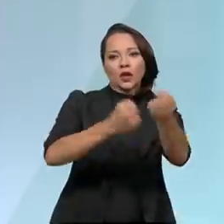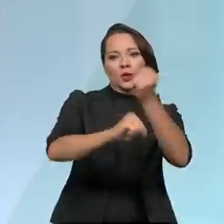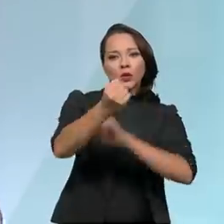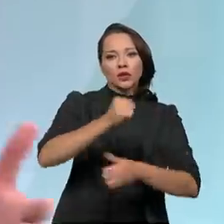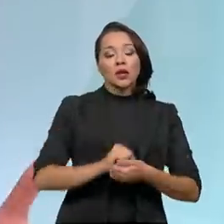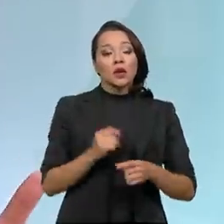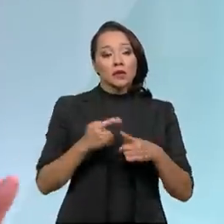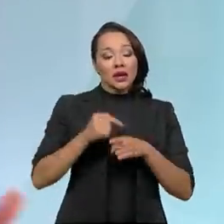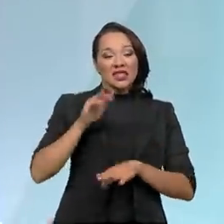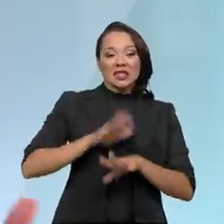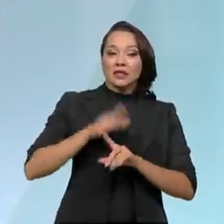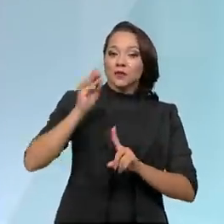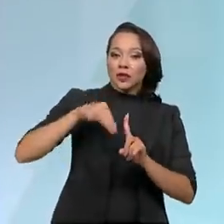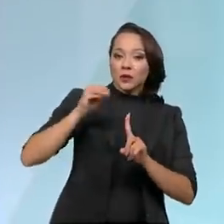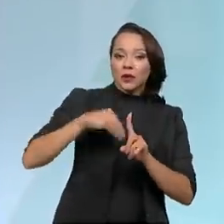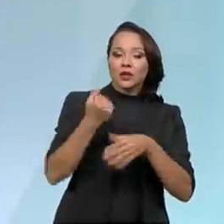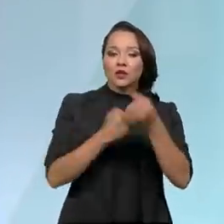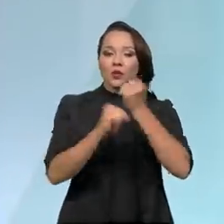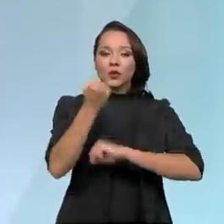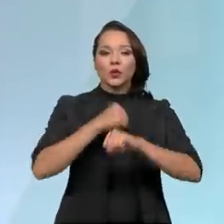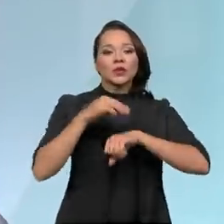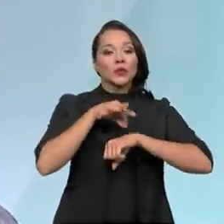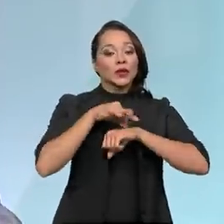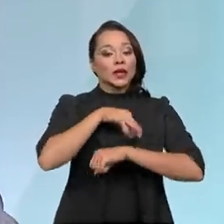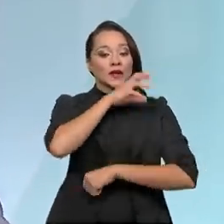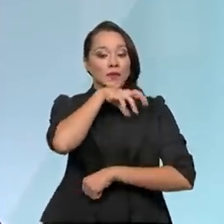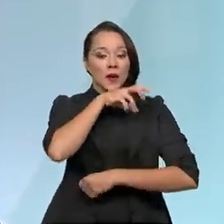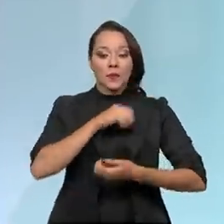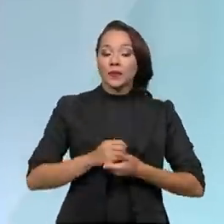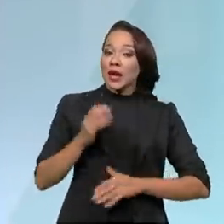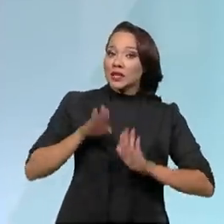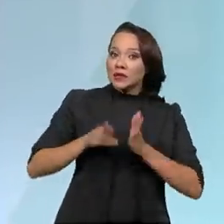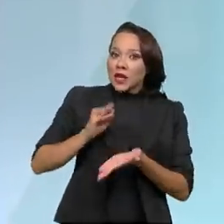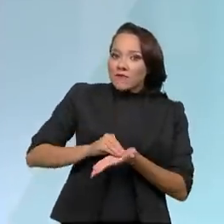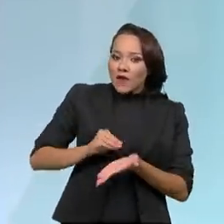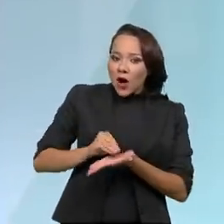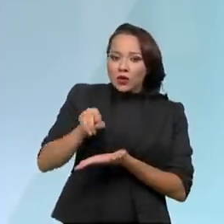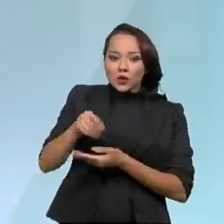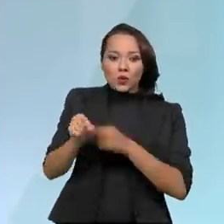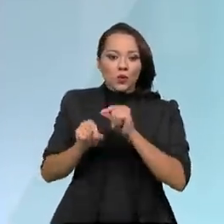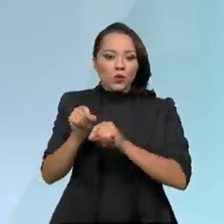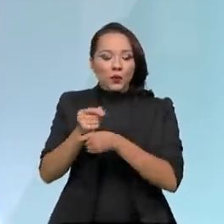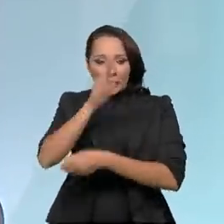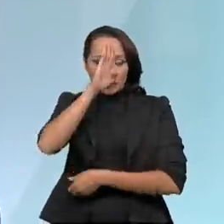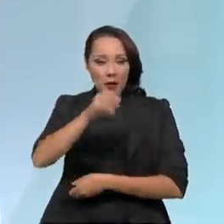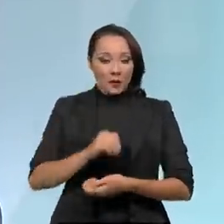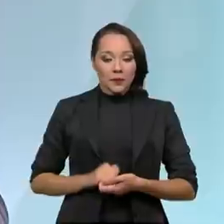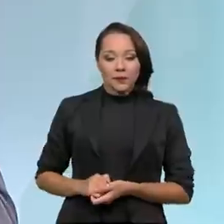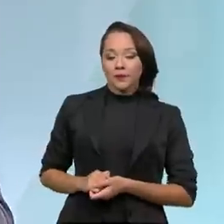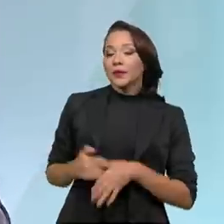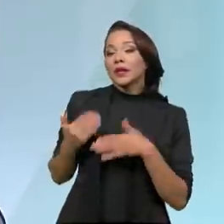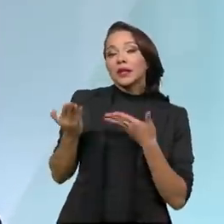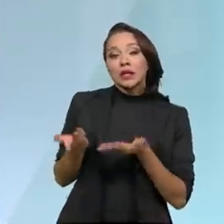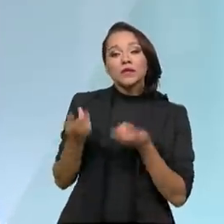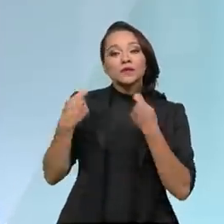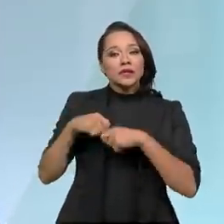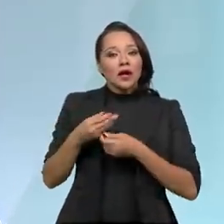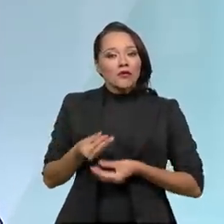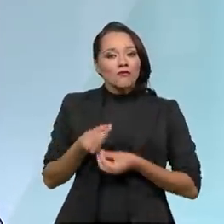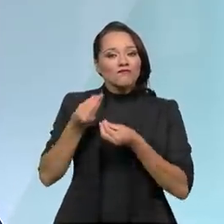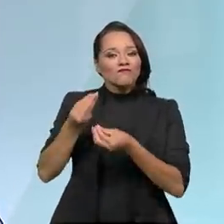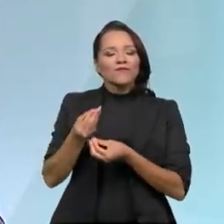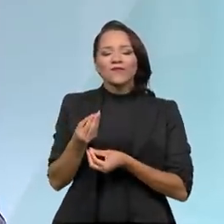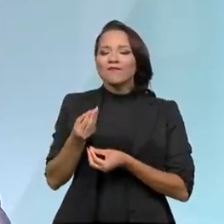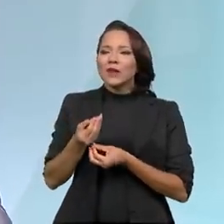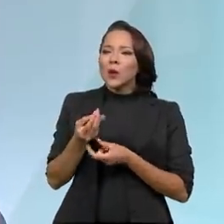Porque essa é a maior vulnerabilidade de uma indústria de proteína animal, é a falta deste insumo. Então, a gente precisava conceber uma